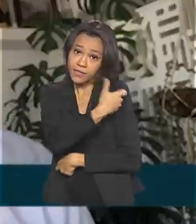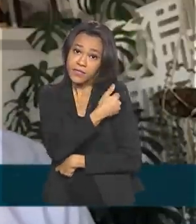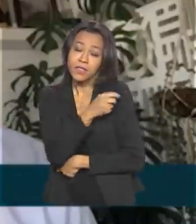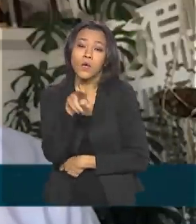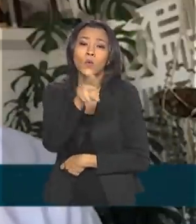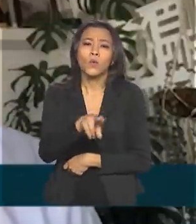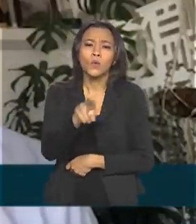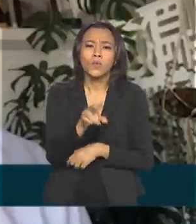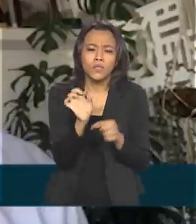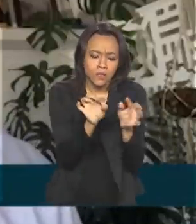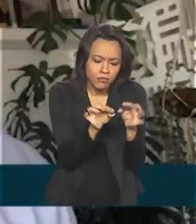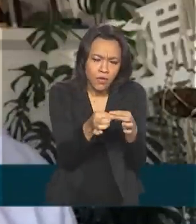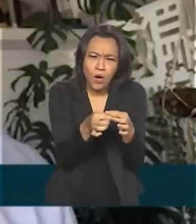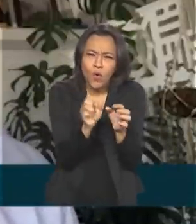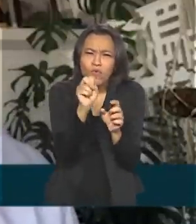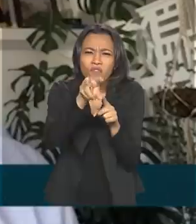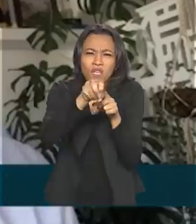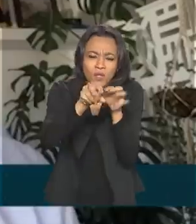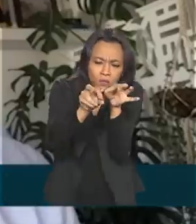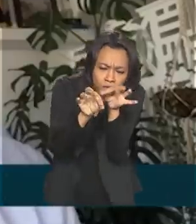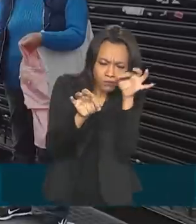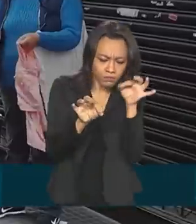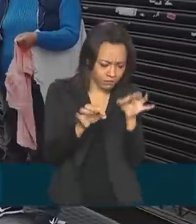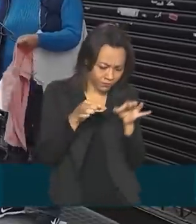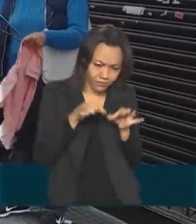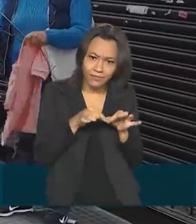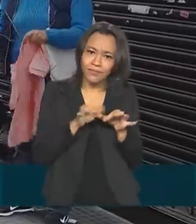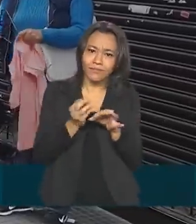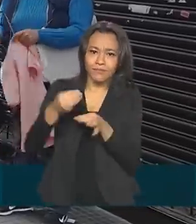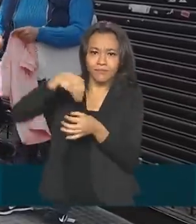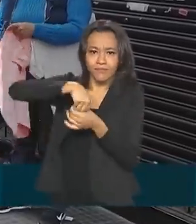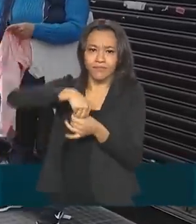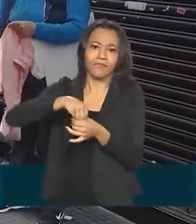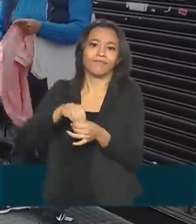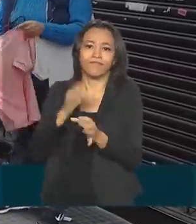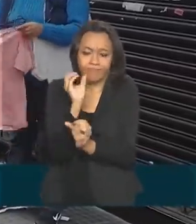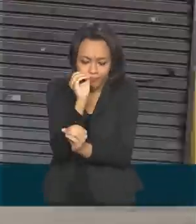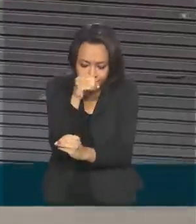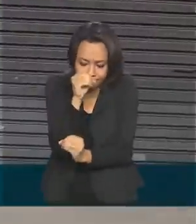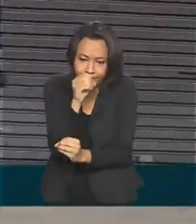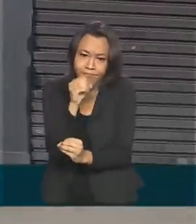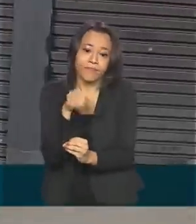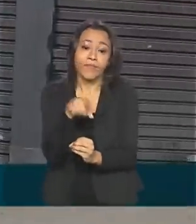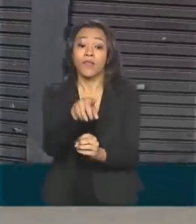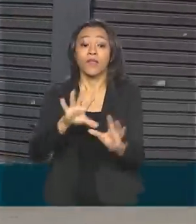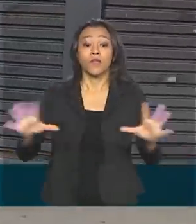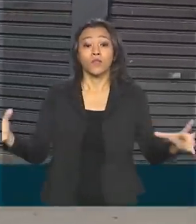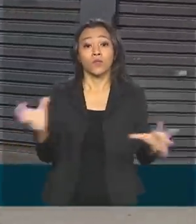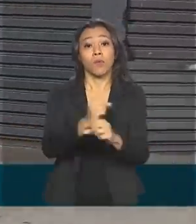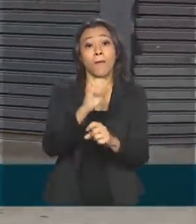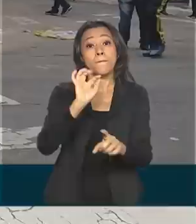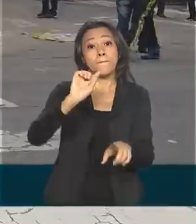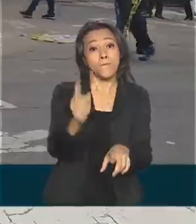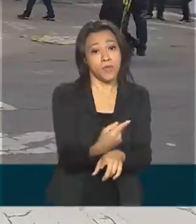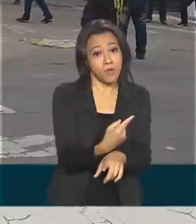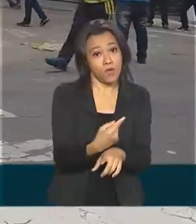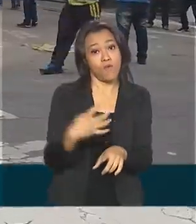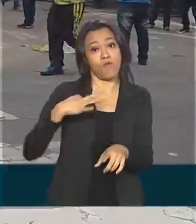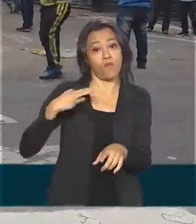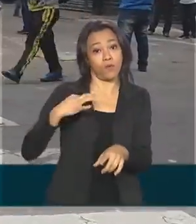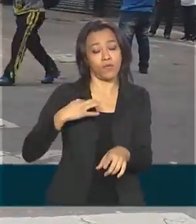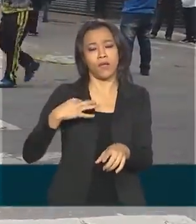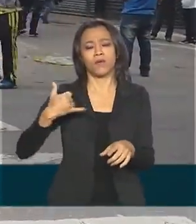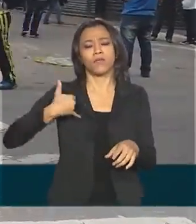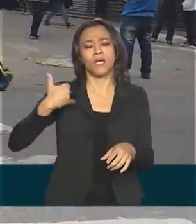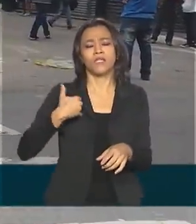um fragmento do vírus para induzir a resposta imune. De início, serão mil voluntários com idades entre 18 e